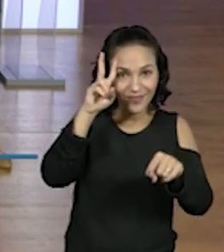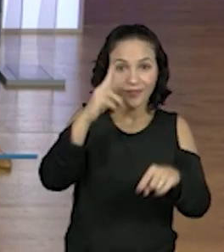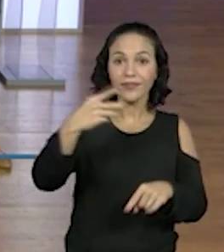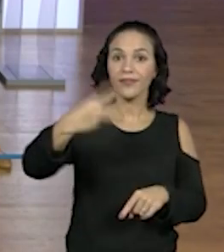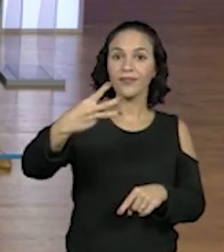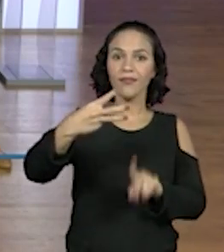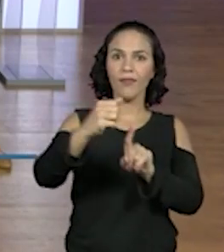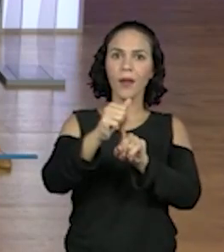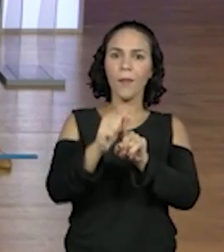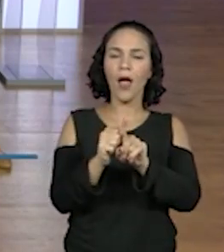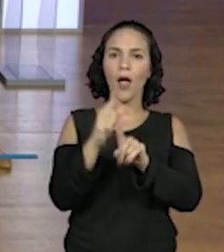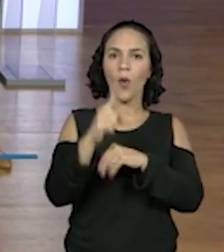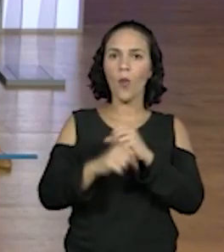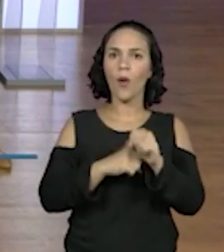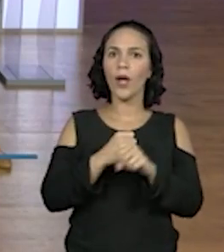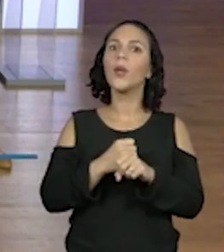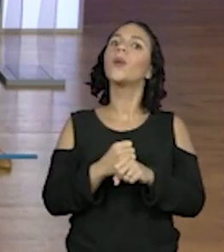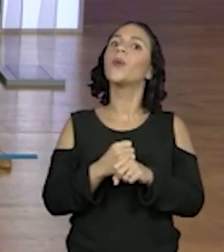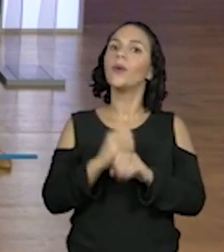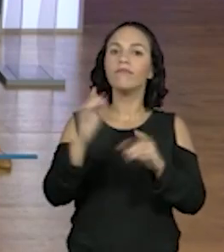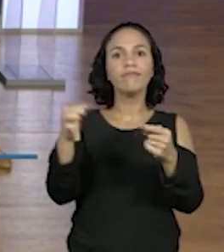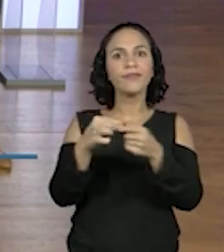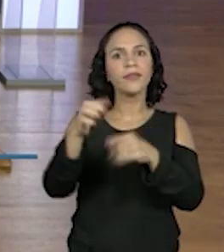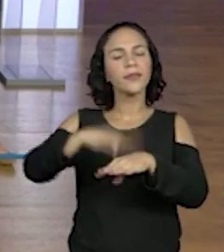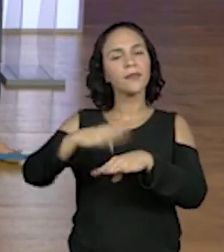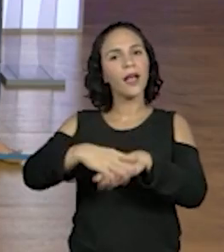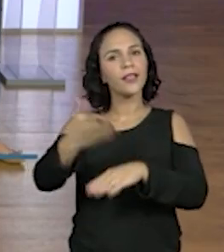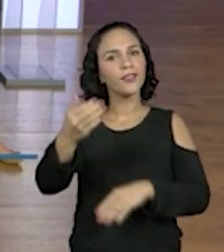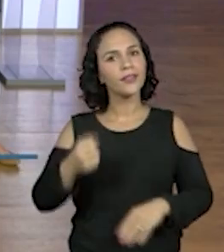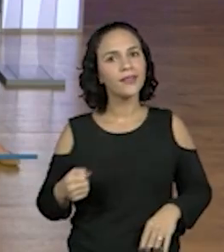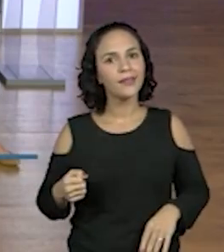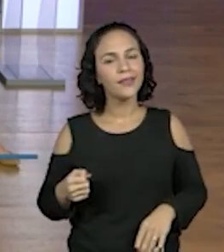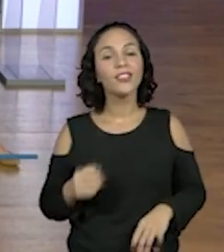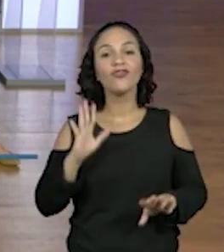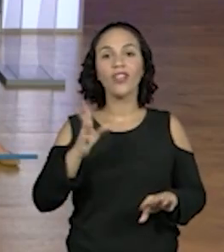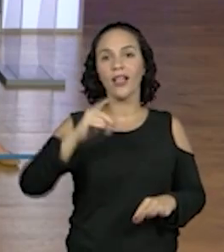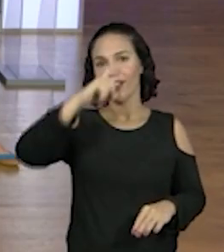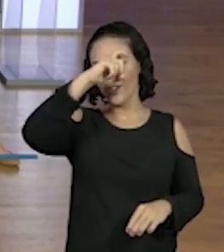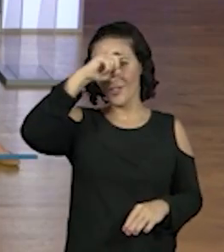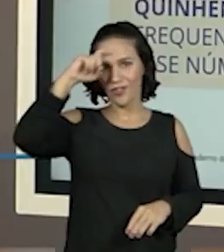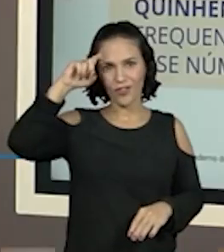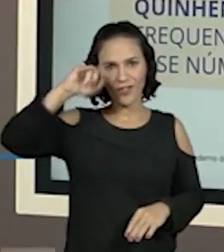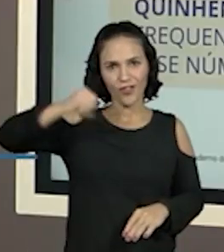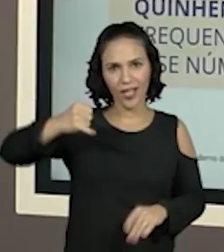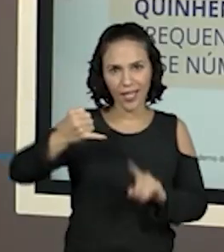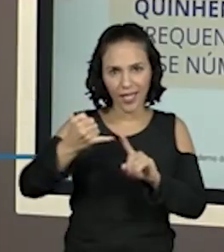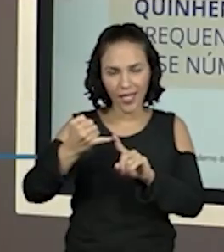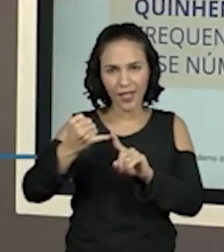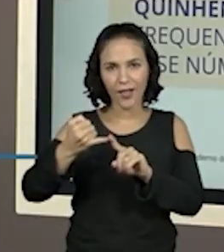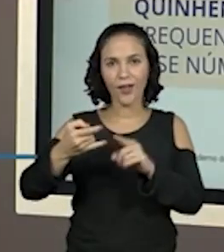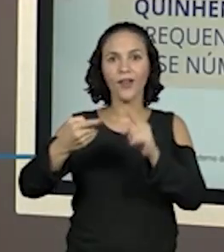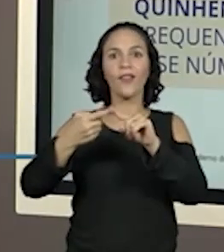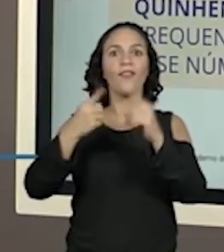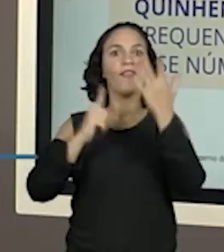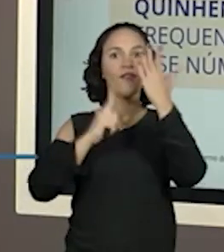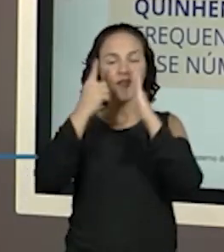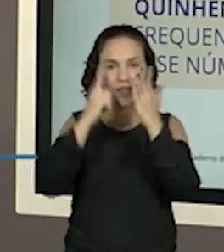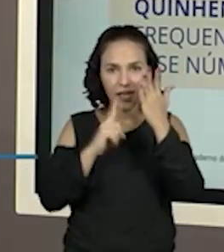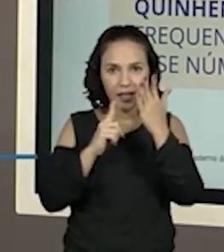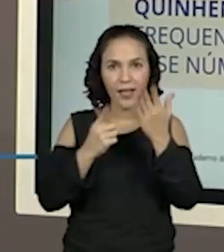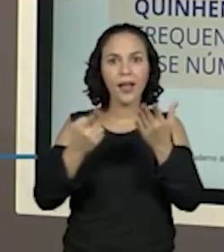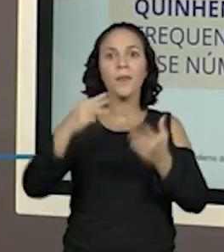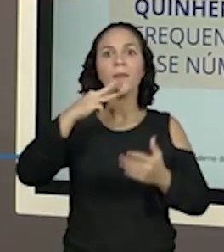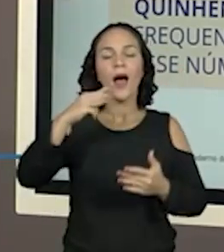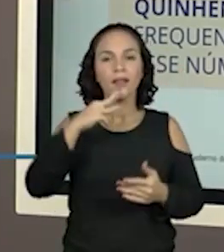né? Poxa, é verdade. Ó, já lembrou aí uma coisa de matemática, hein? Né? Já passamos janeiro, já passamos fevereiro e estamos em março.